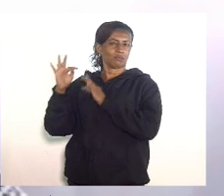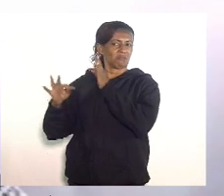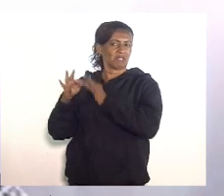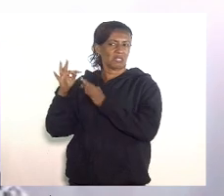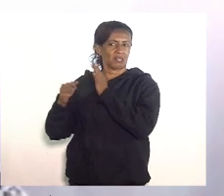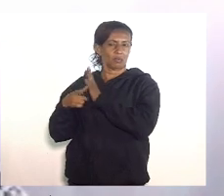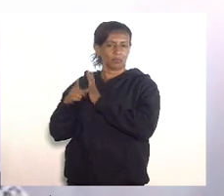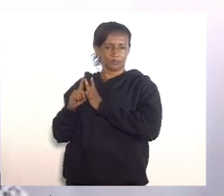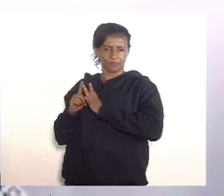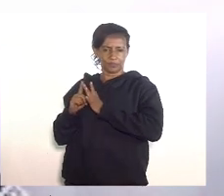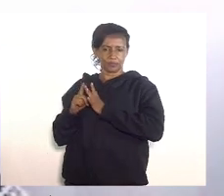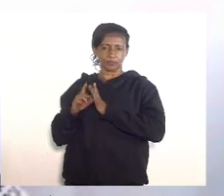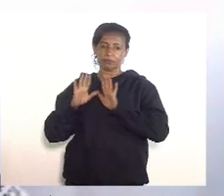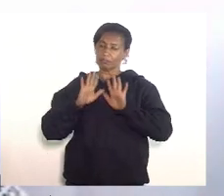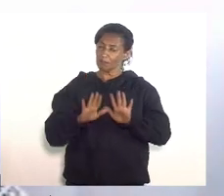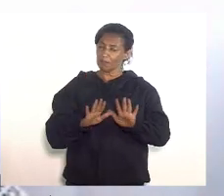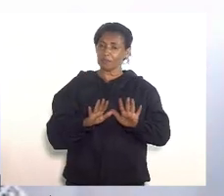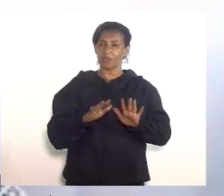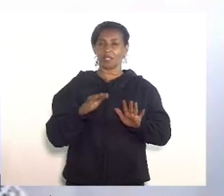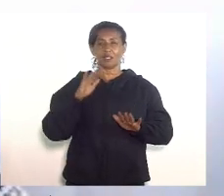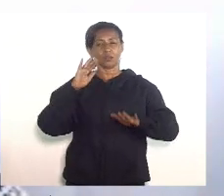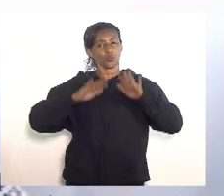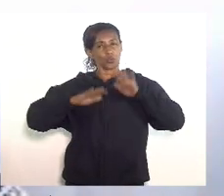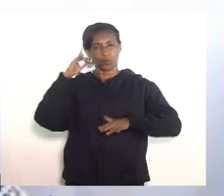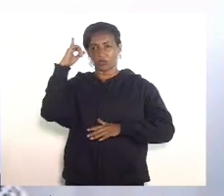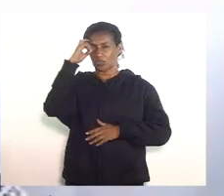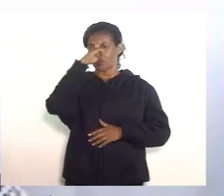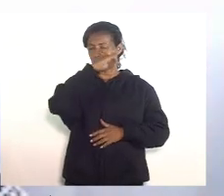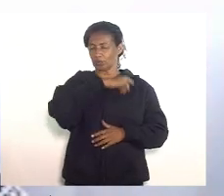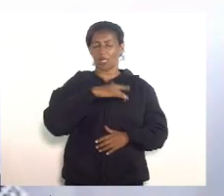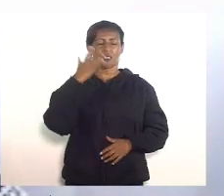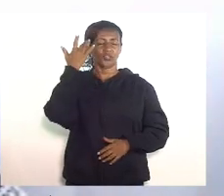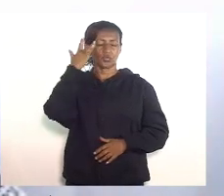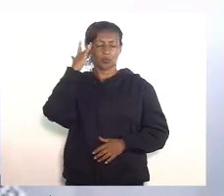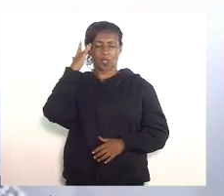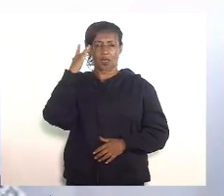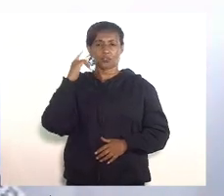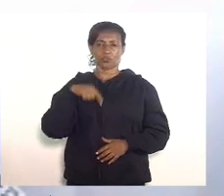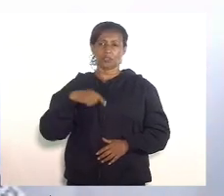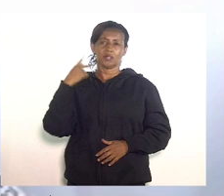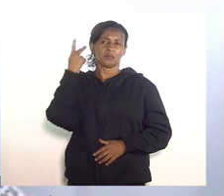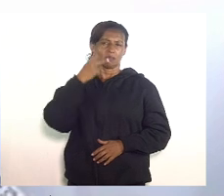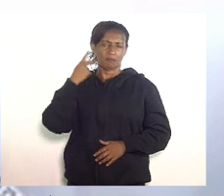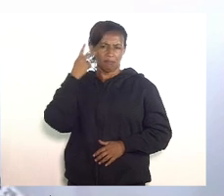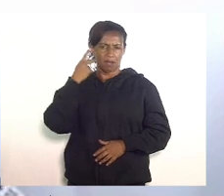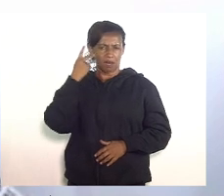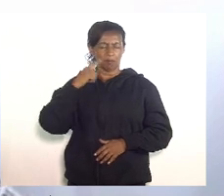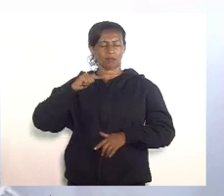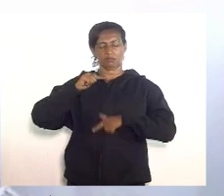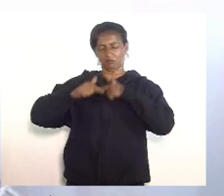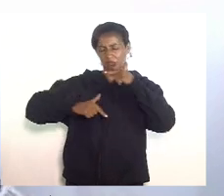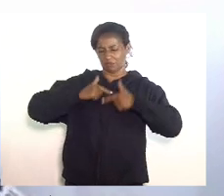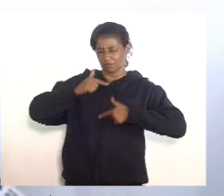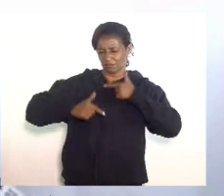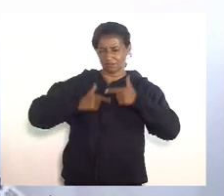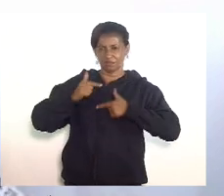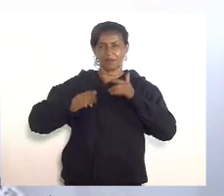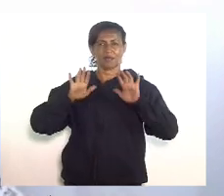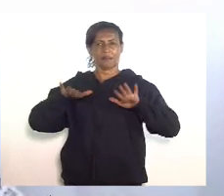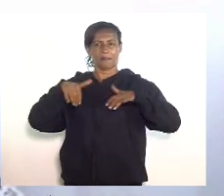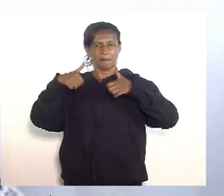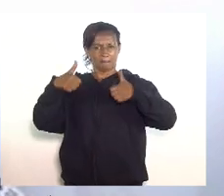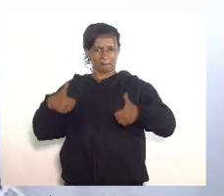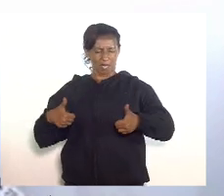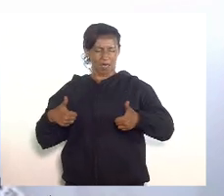precoce mas apesar de todas as dificuldades acho que esse parlamento vem cumprindo muitíssimo bem o